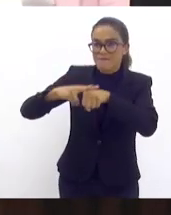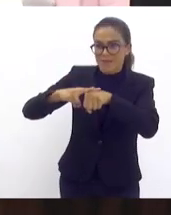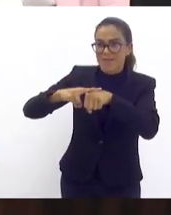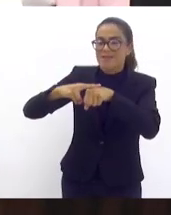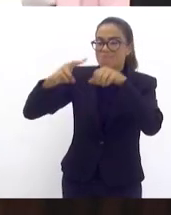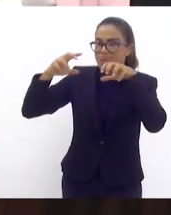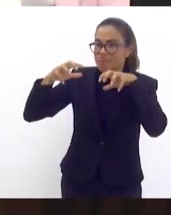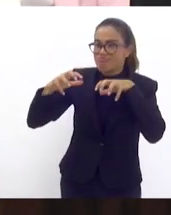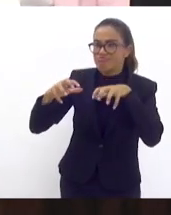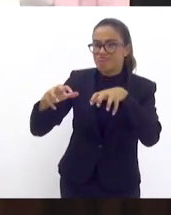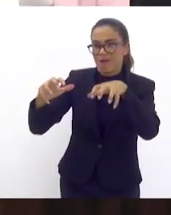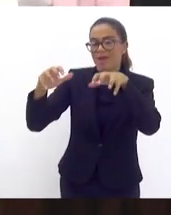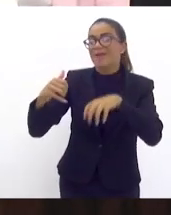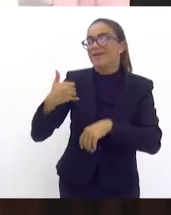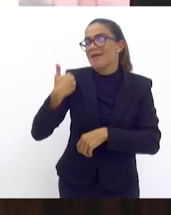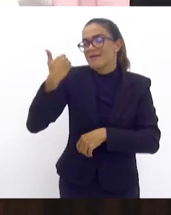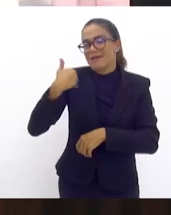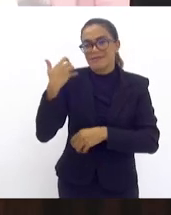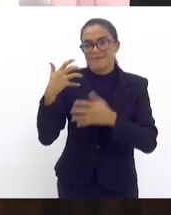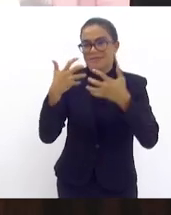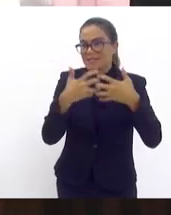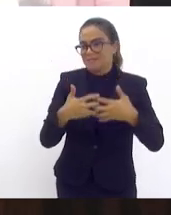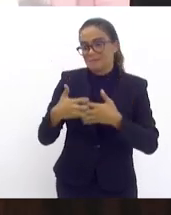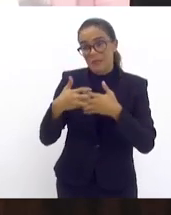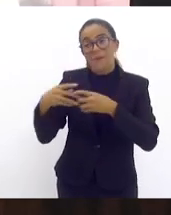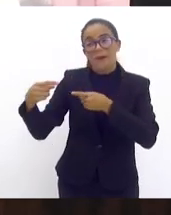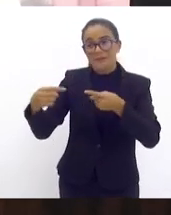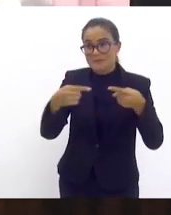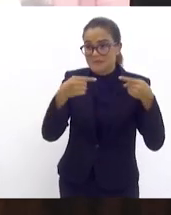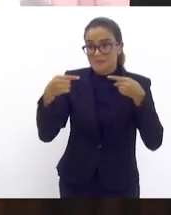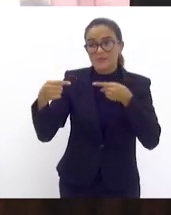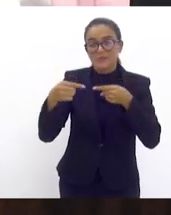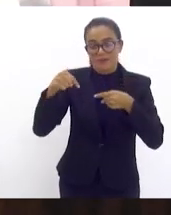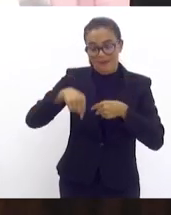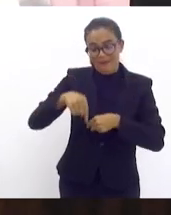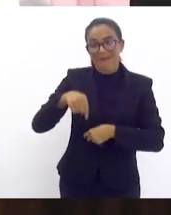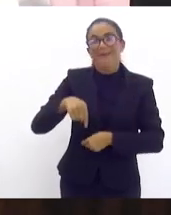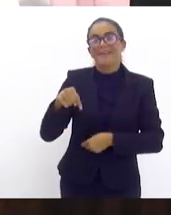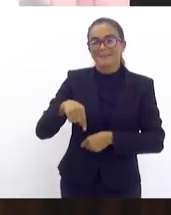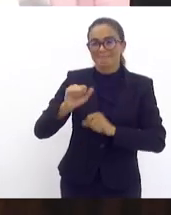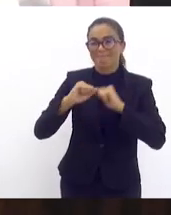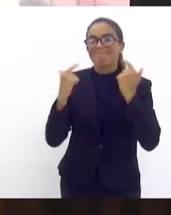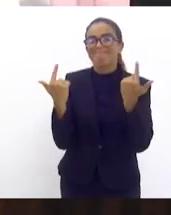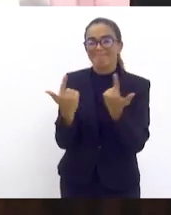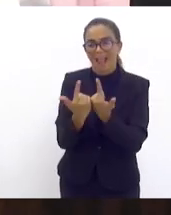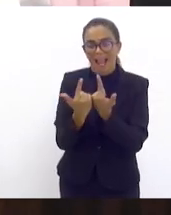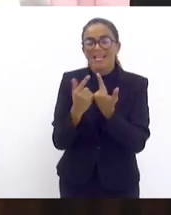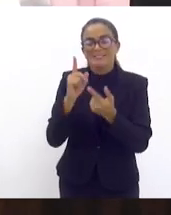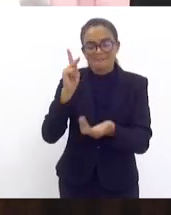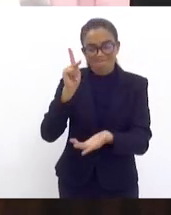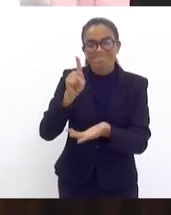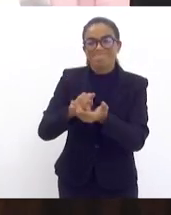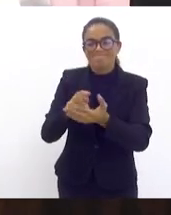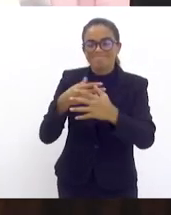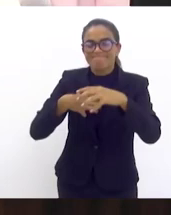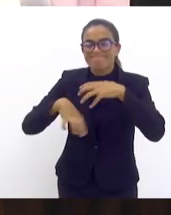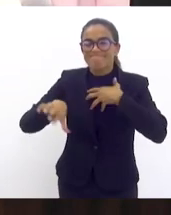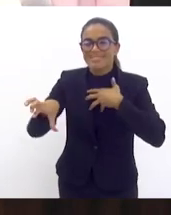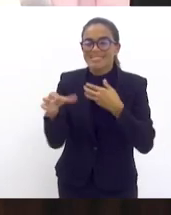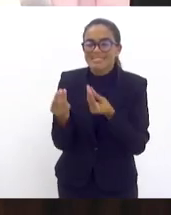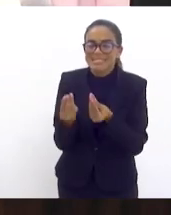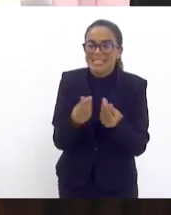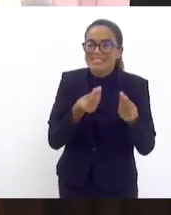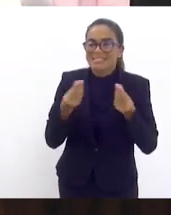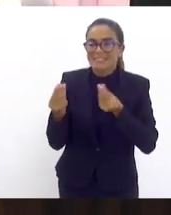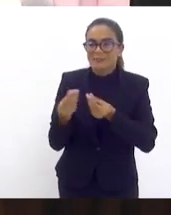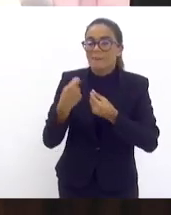março no aniversário de Petrópolis essa é uma discussão e essa casa tem sido muito sensível a esse tema que deve acontecer em todos